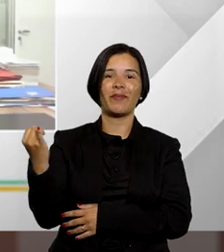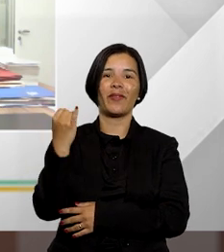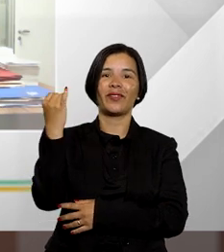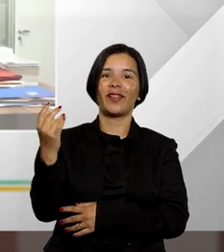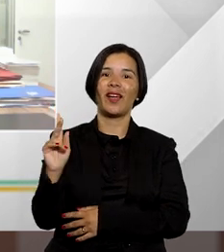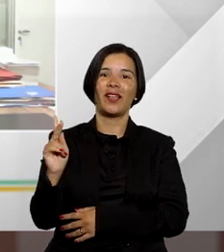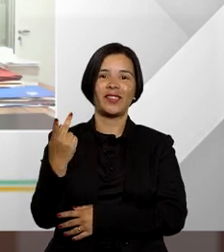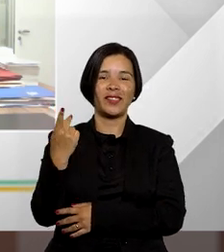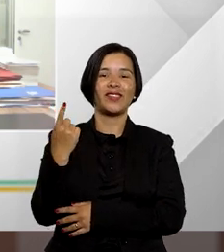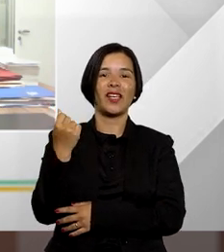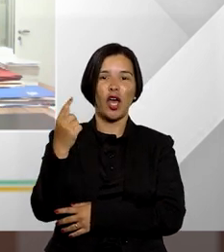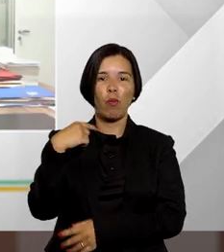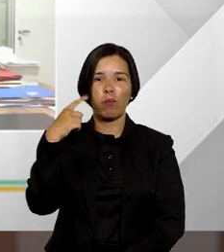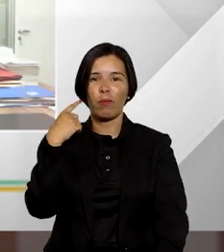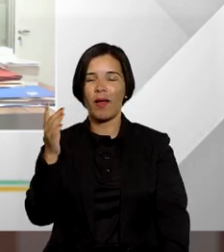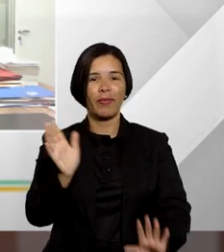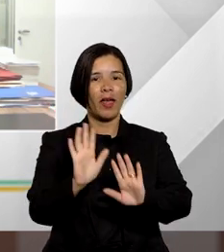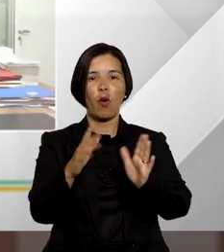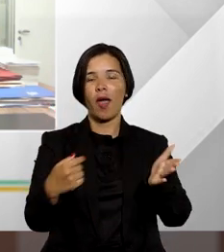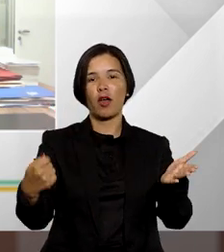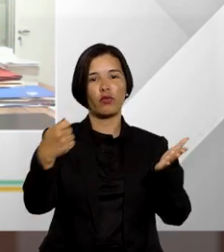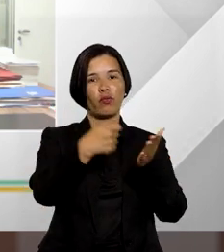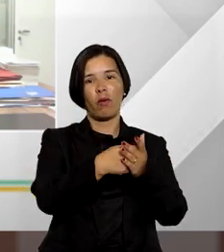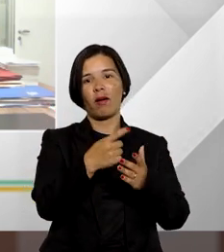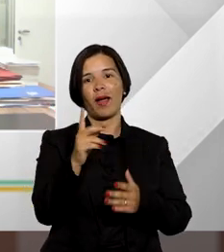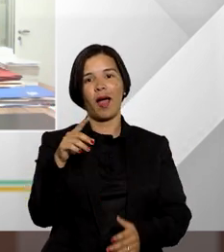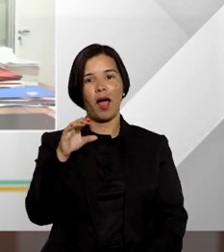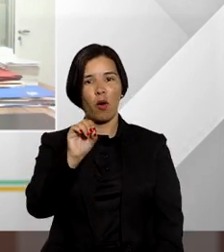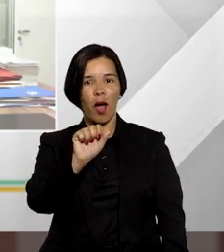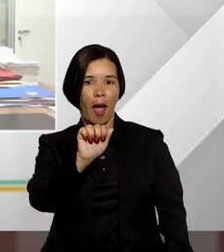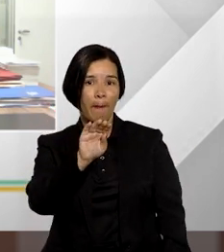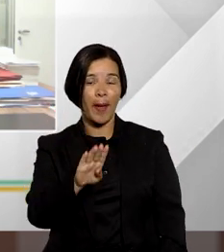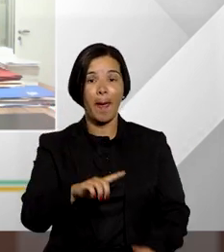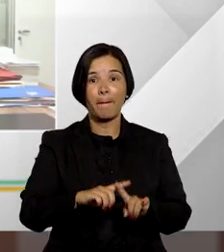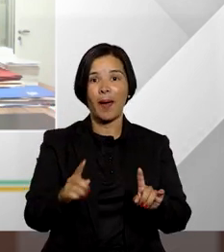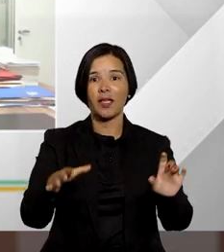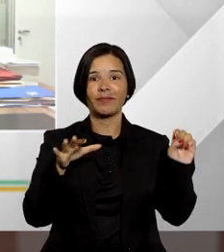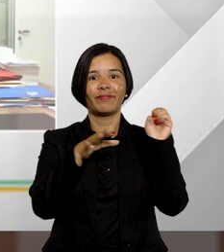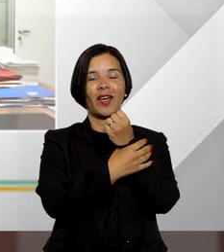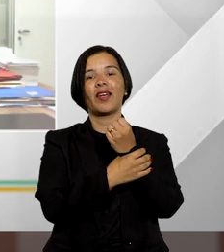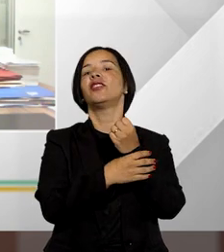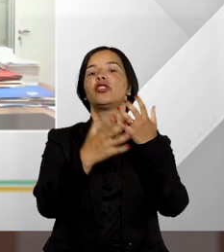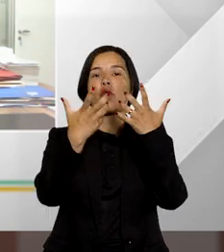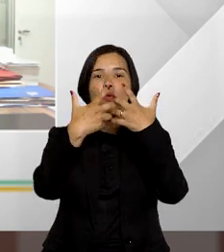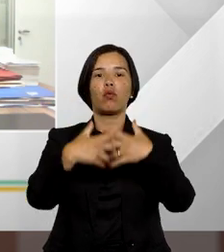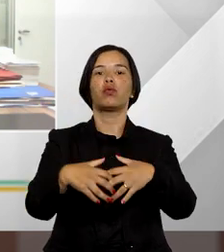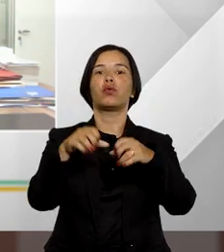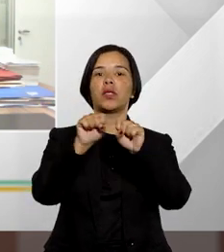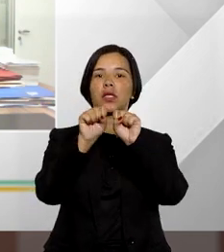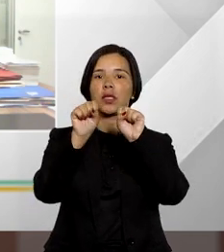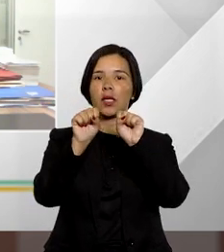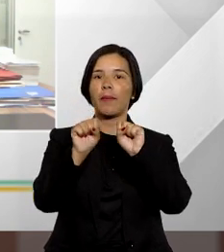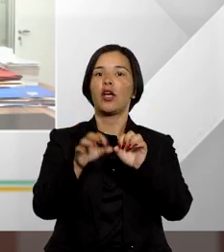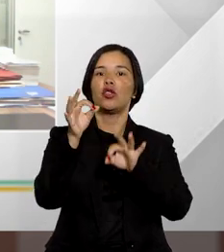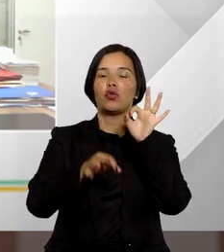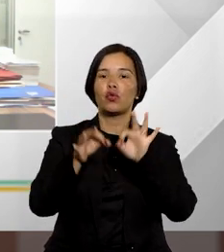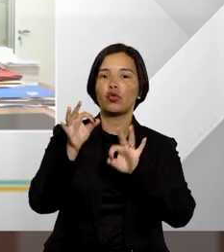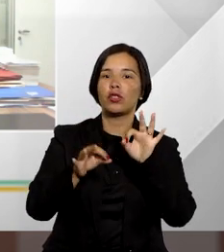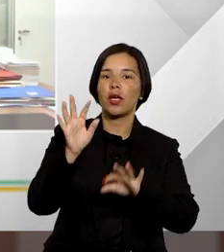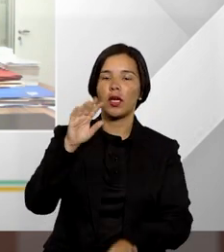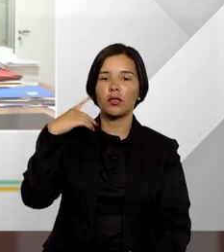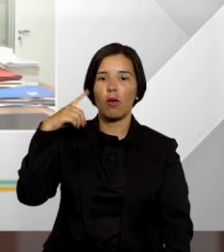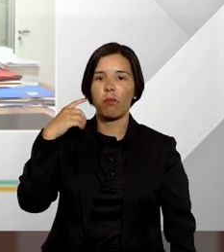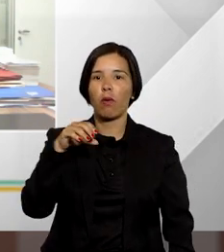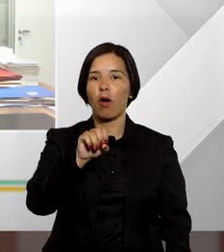verba que ela não é apenas para remunerar a advocacia mas sim garantir que o tripé do funcionamento do sistema de justiça a